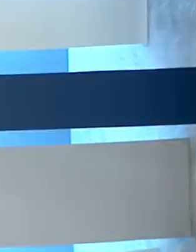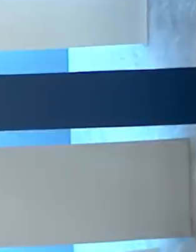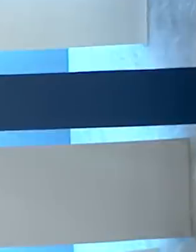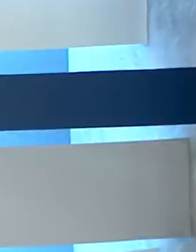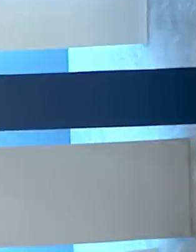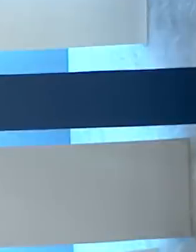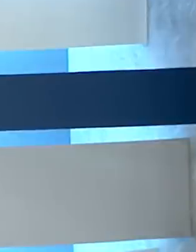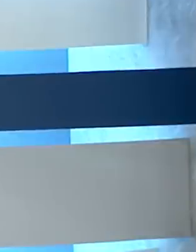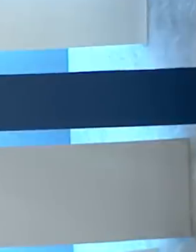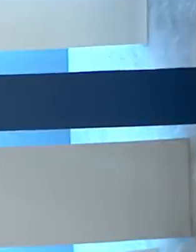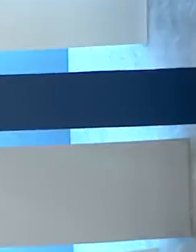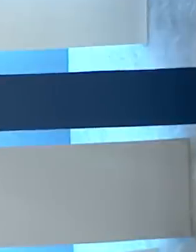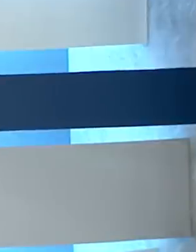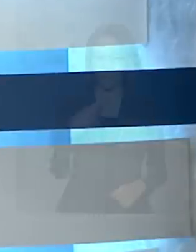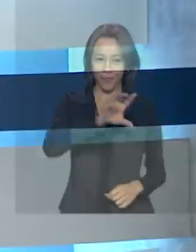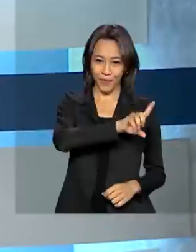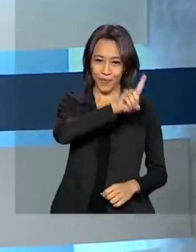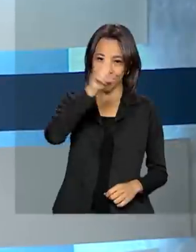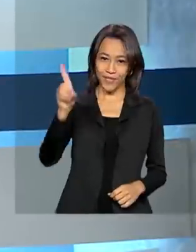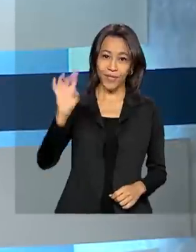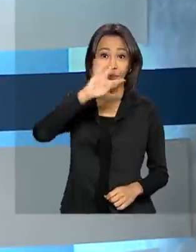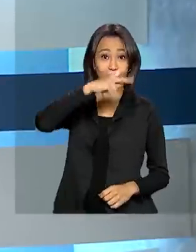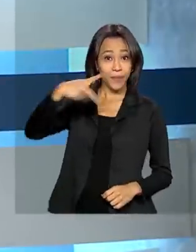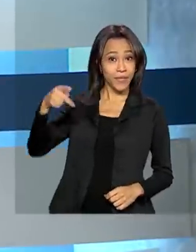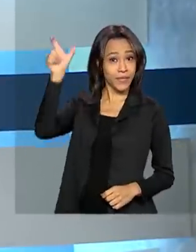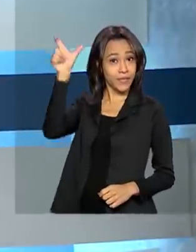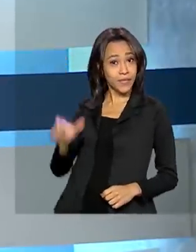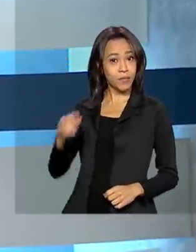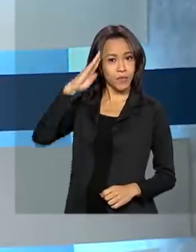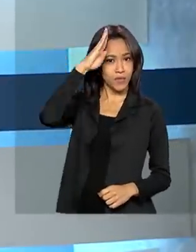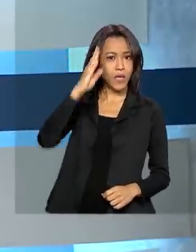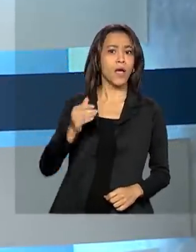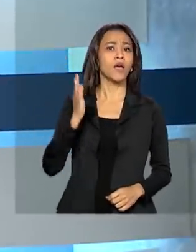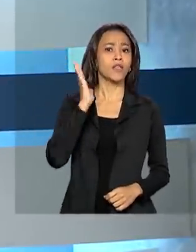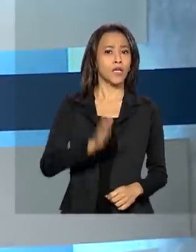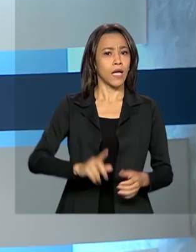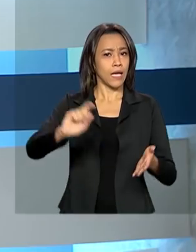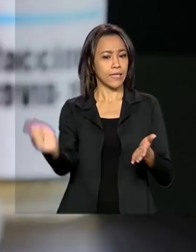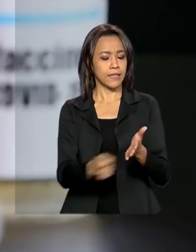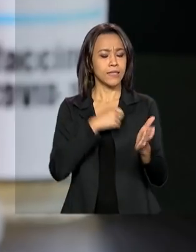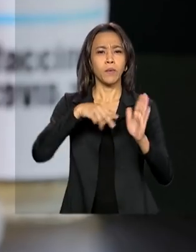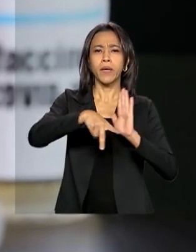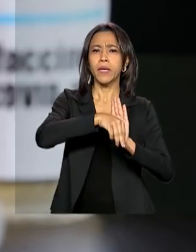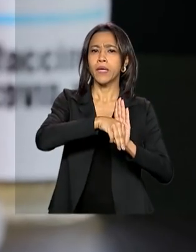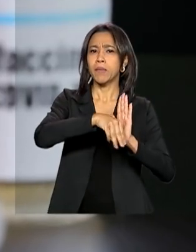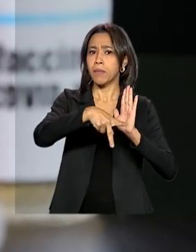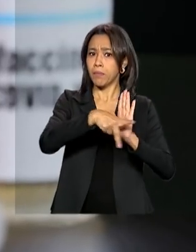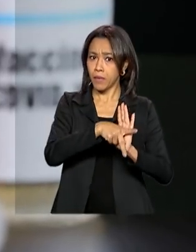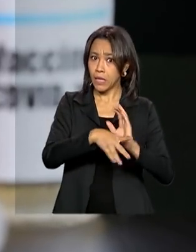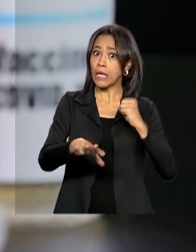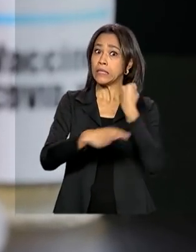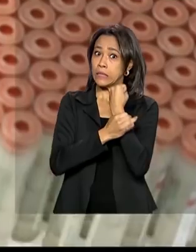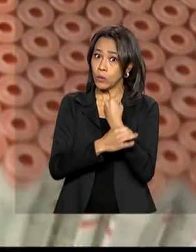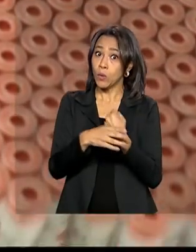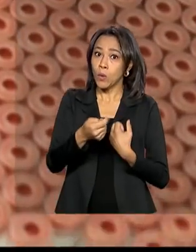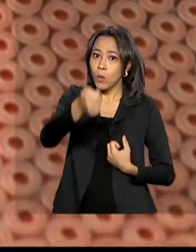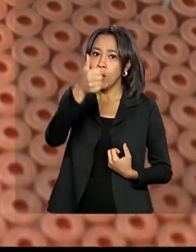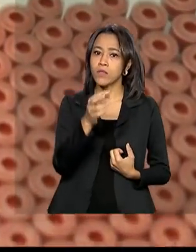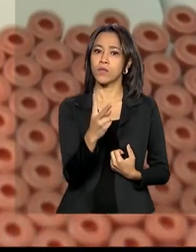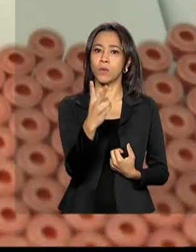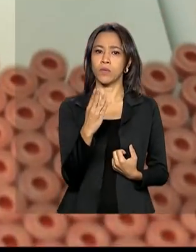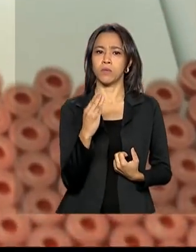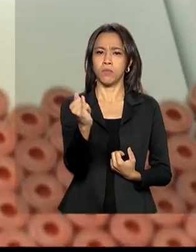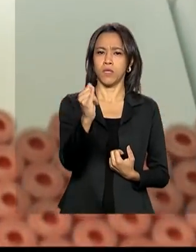Olá, bom dia. Presidente Jair Bolsonaro assina a medida provisória que garante quase 2 bilhões de reais